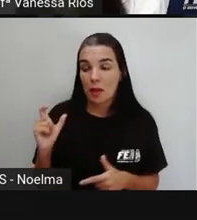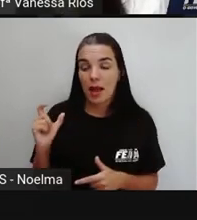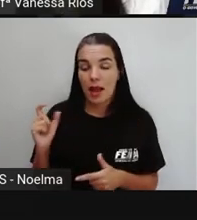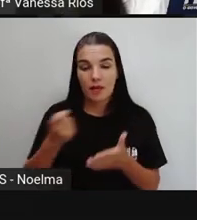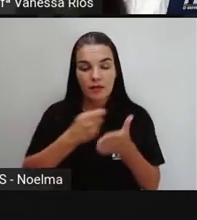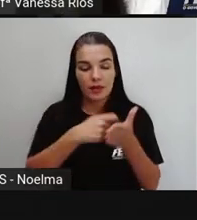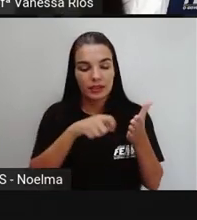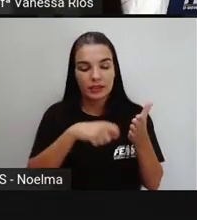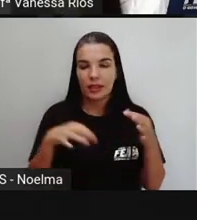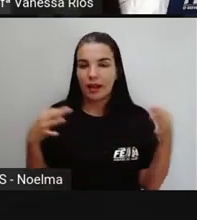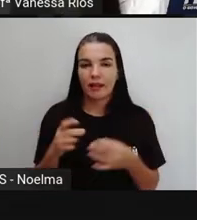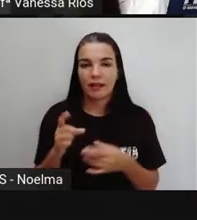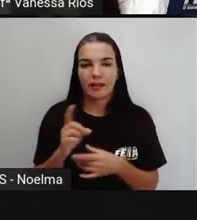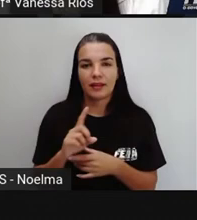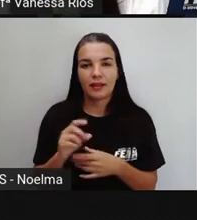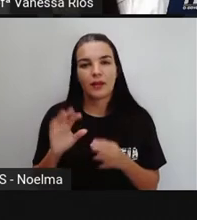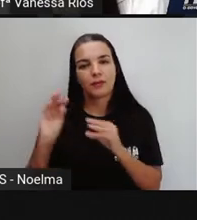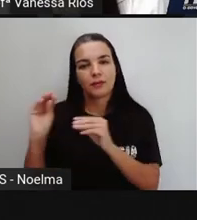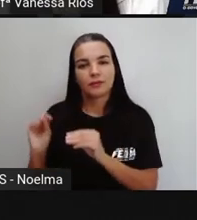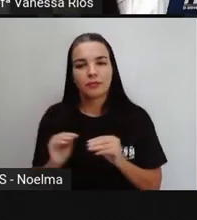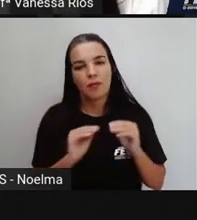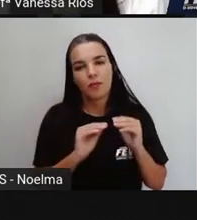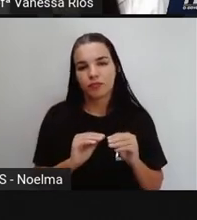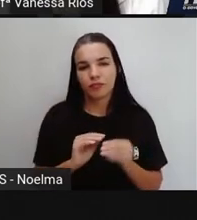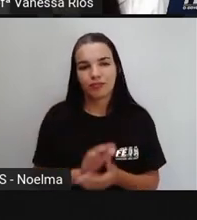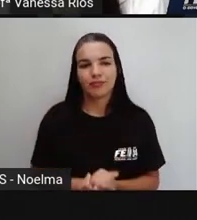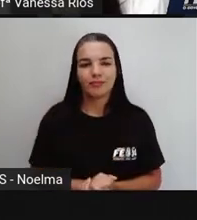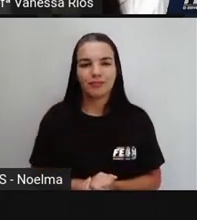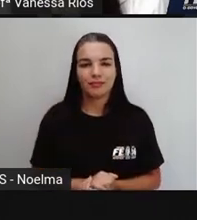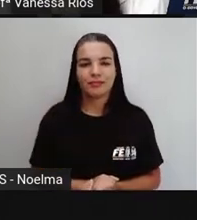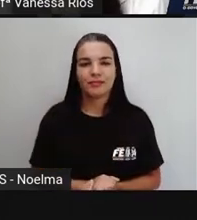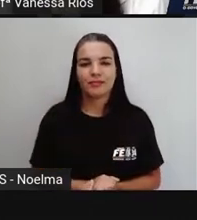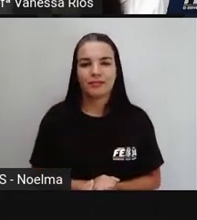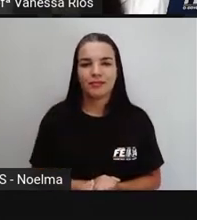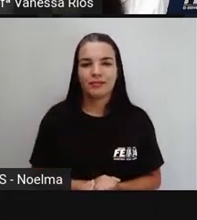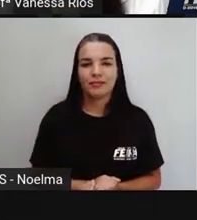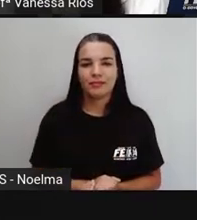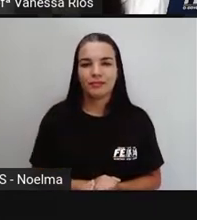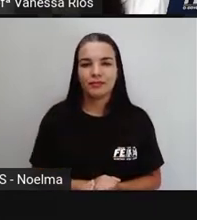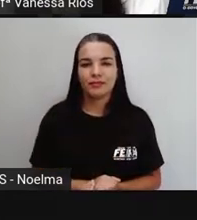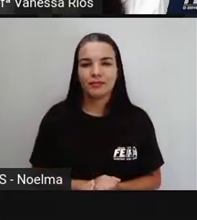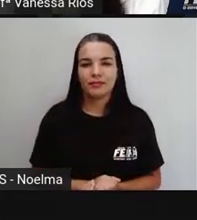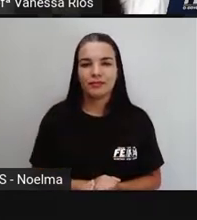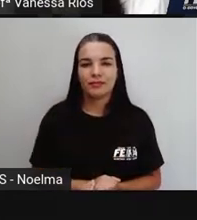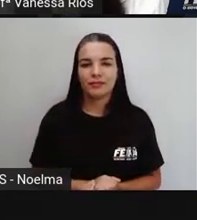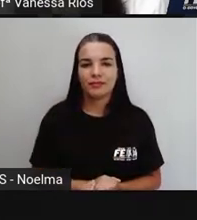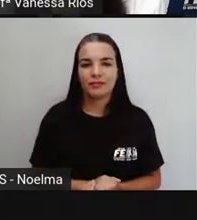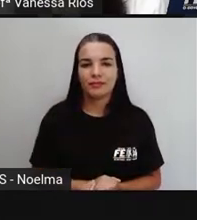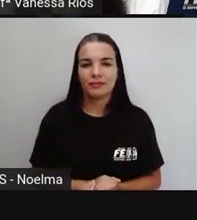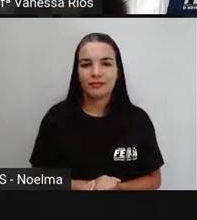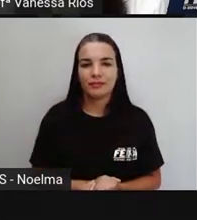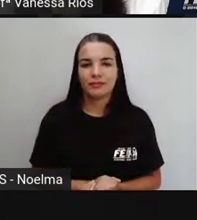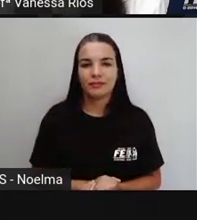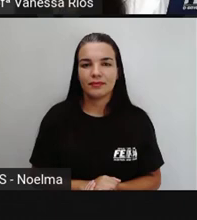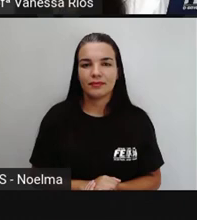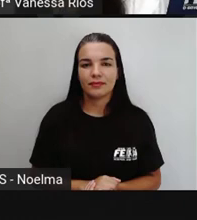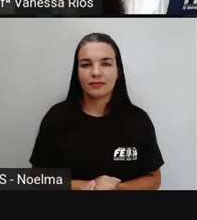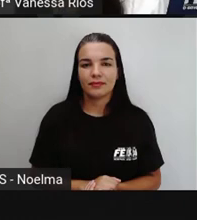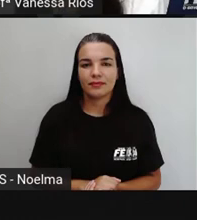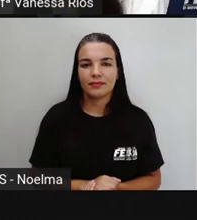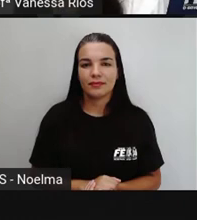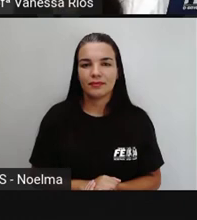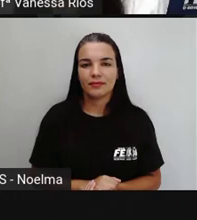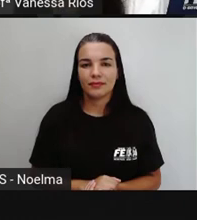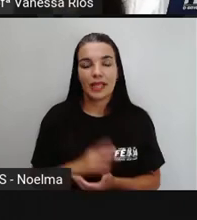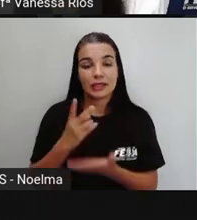dessa forma, né? Então, a gente vai observar, ó. E nós precisamos utilizar aí essa terminação A,